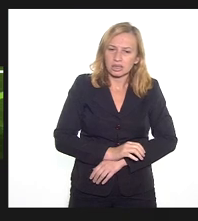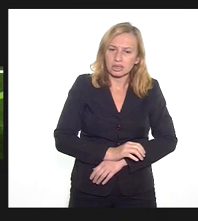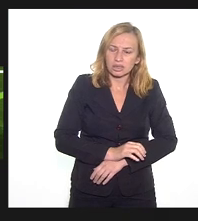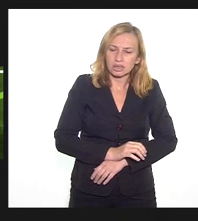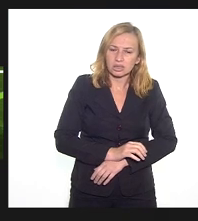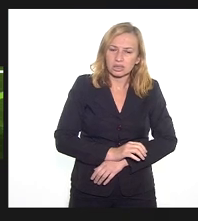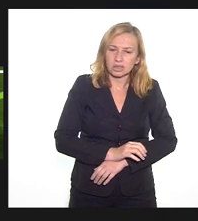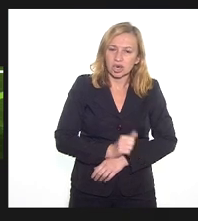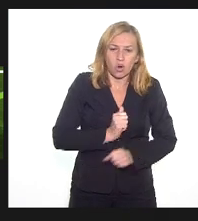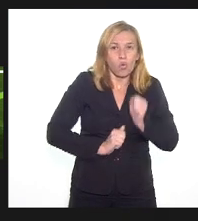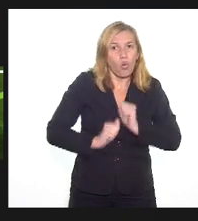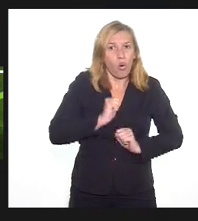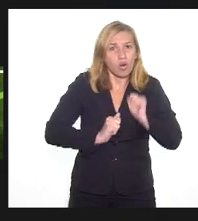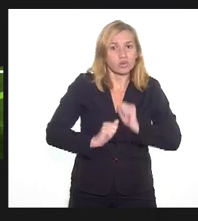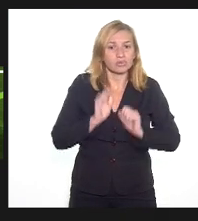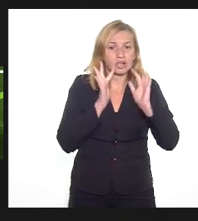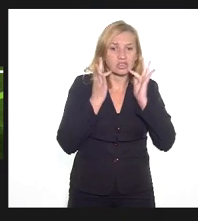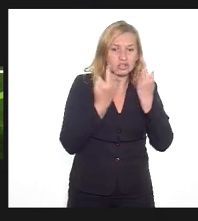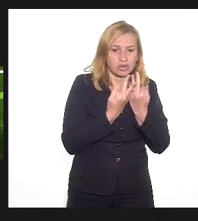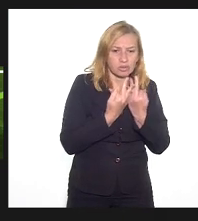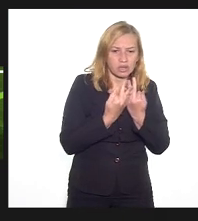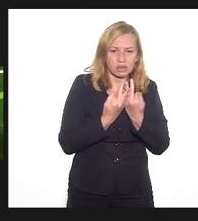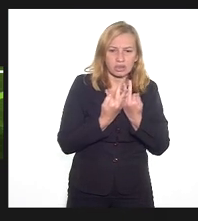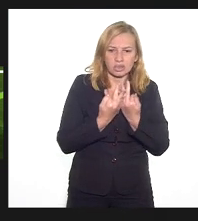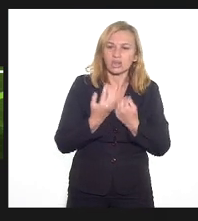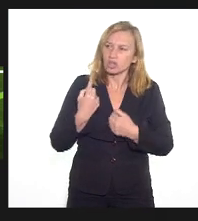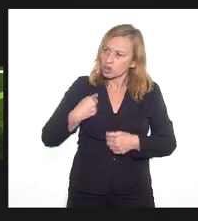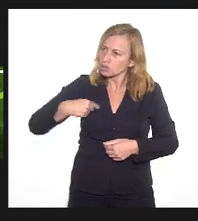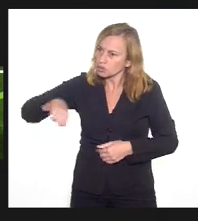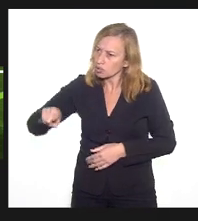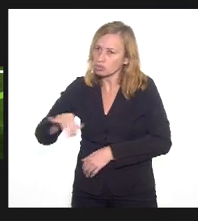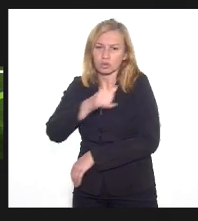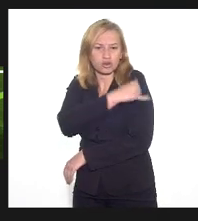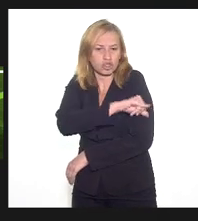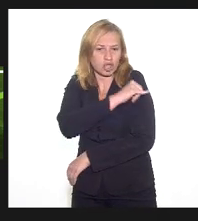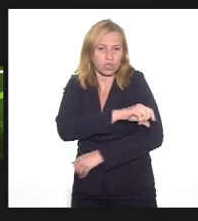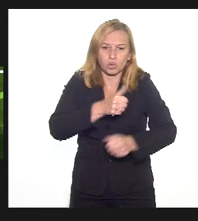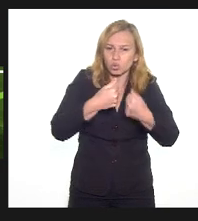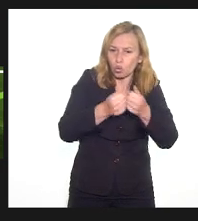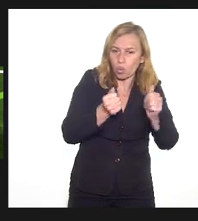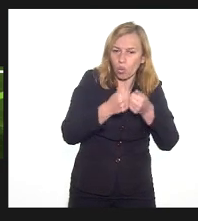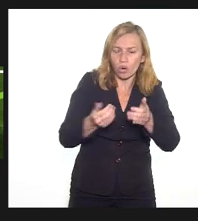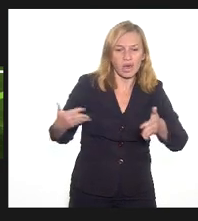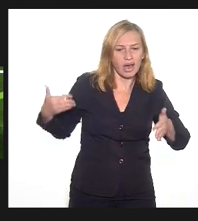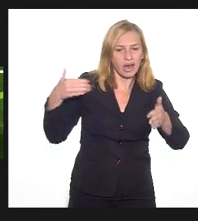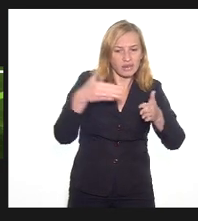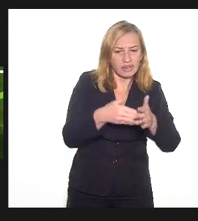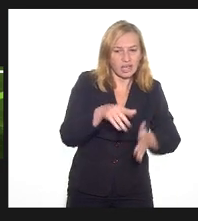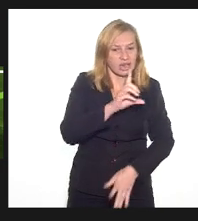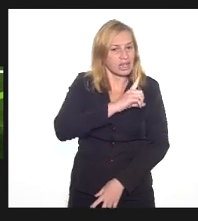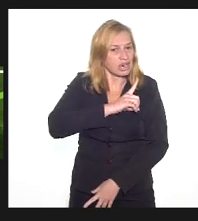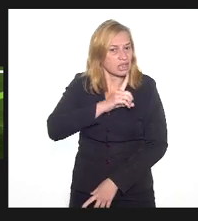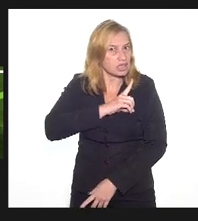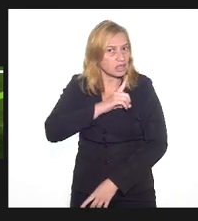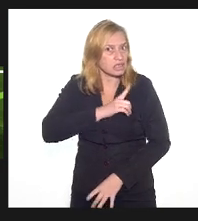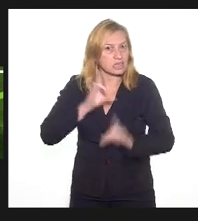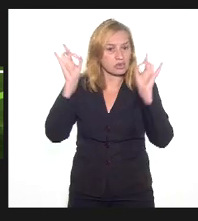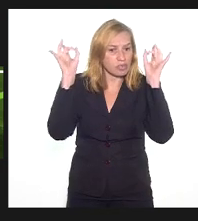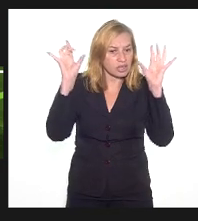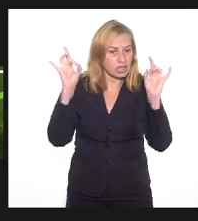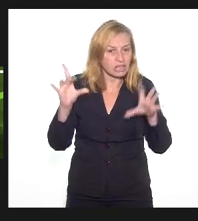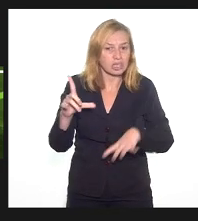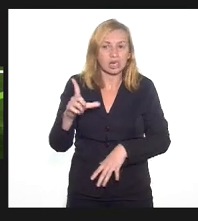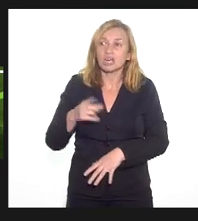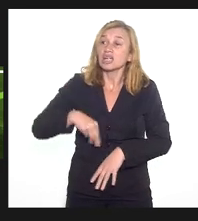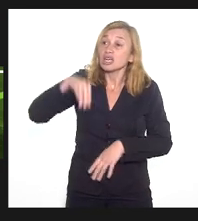disseminava o ódio contra as suas famílias. Nós fomos até o Rio de Janeiro, nós saímos aqui um ônibus, fomos até a delegacia especializada, inclusive quem